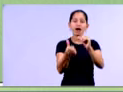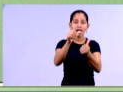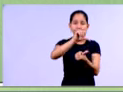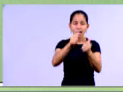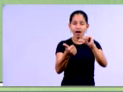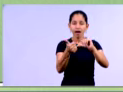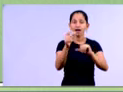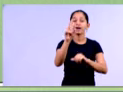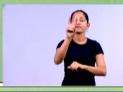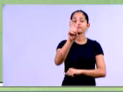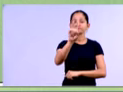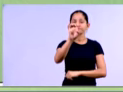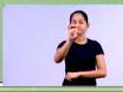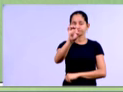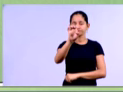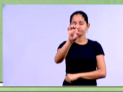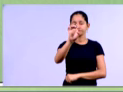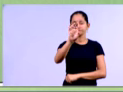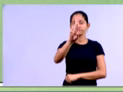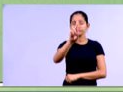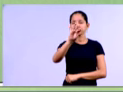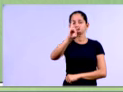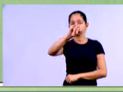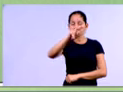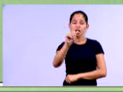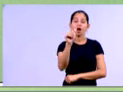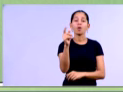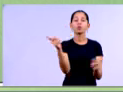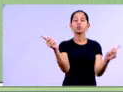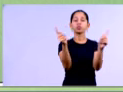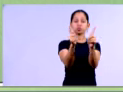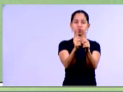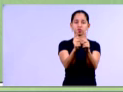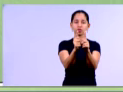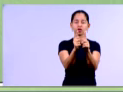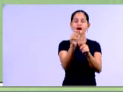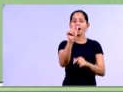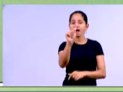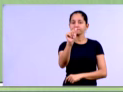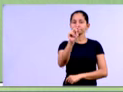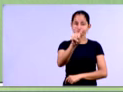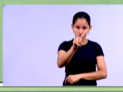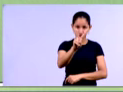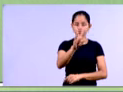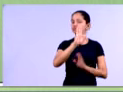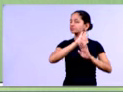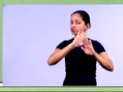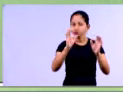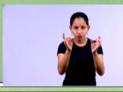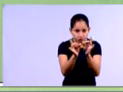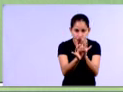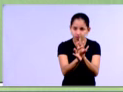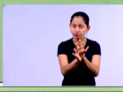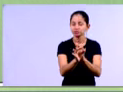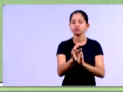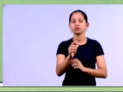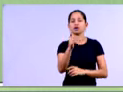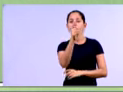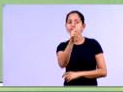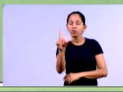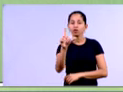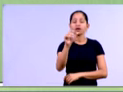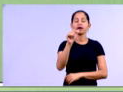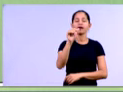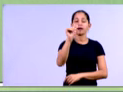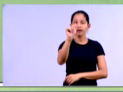vertical, ok? Conhecido como AV, nós vamos simbolizar por AV. E análise horizontal, que nós vamos simbolizar